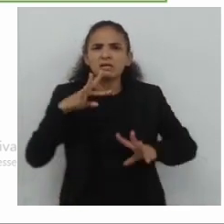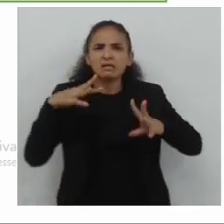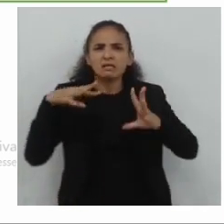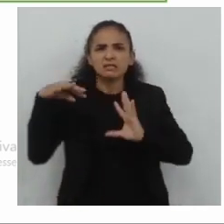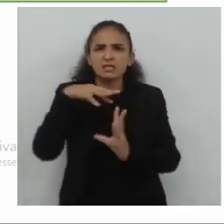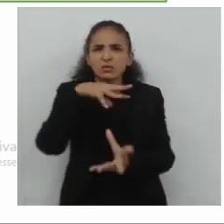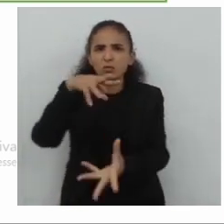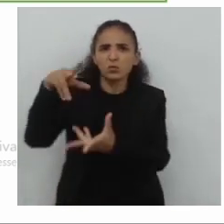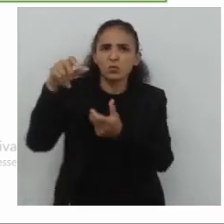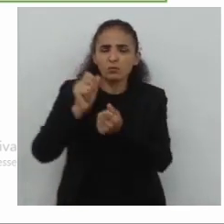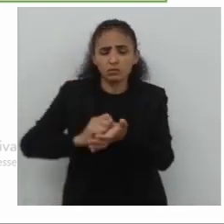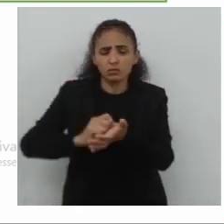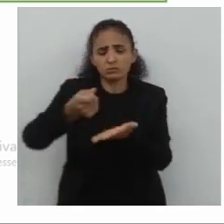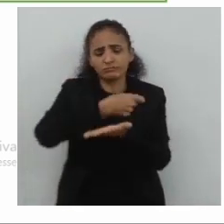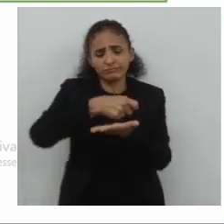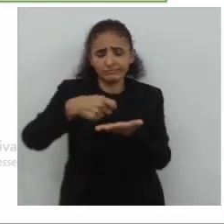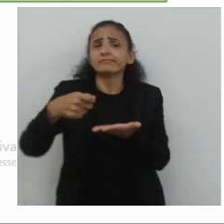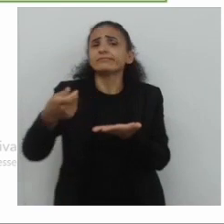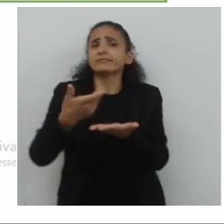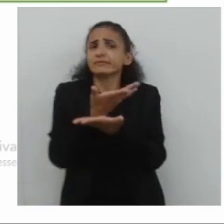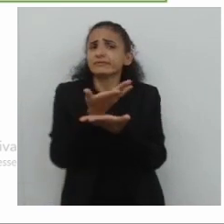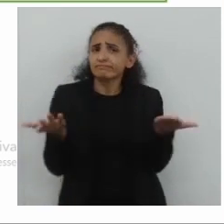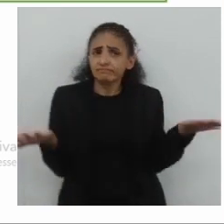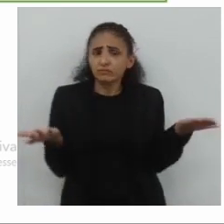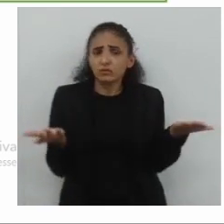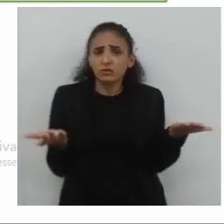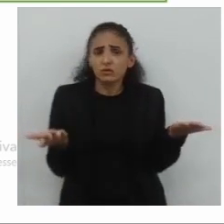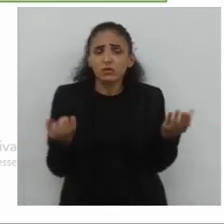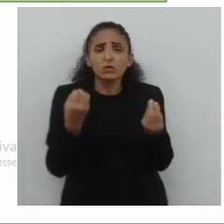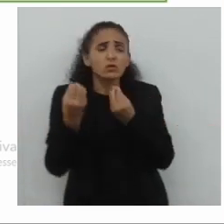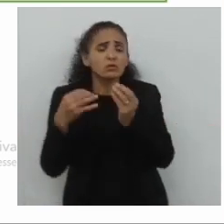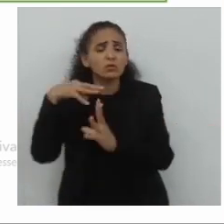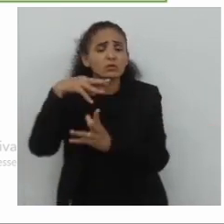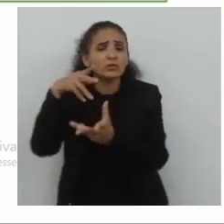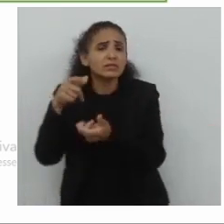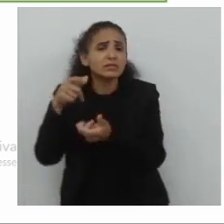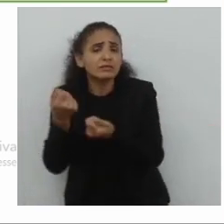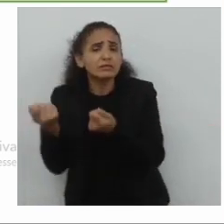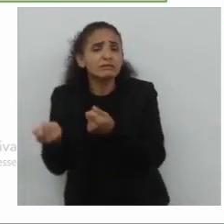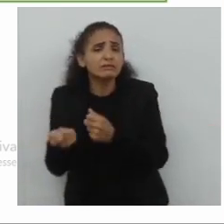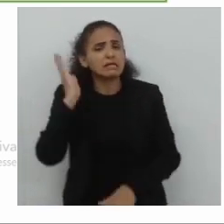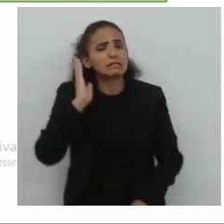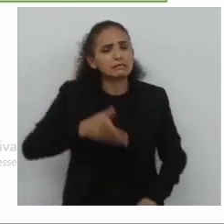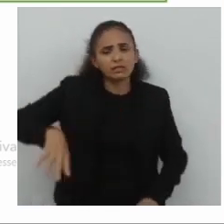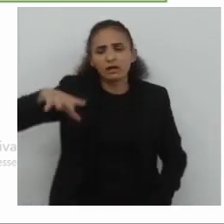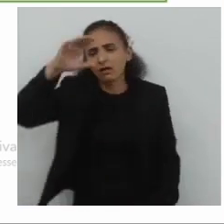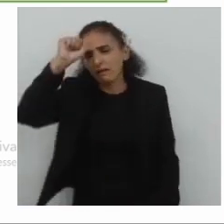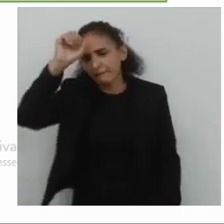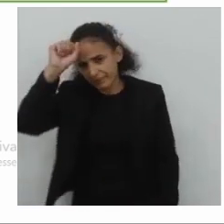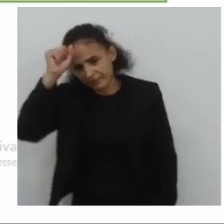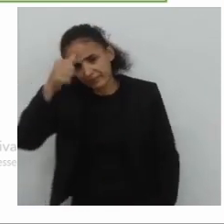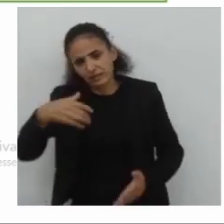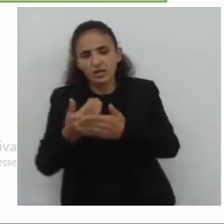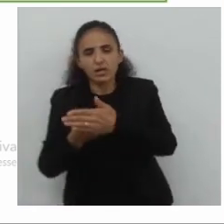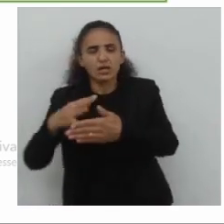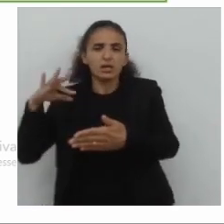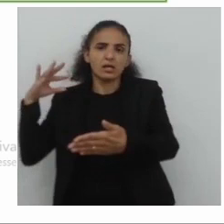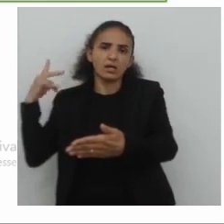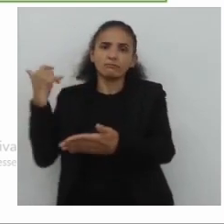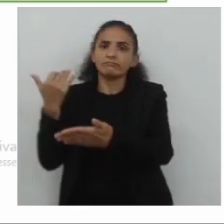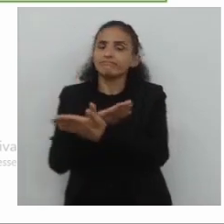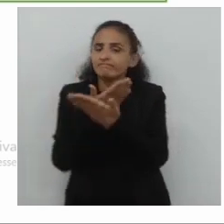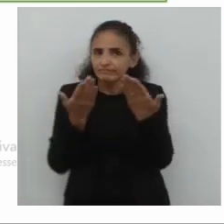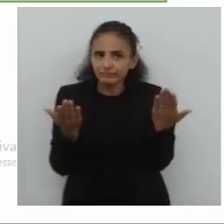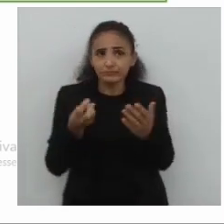compreensão do que está escrito? Lembrando que conhecimento de mundo é aquele conhecimento que nós já trazemos antes do